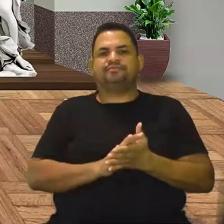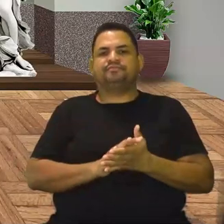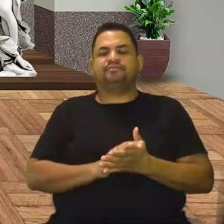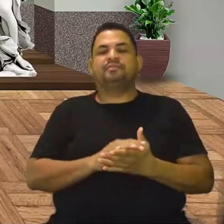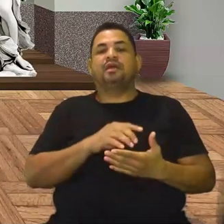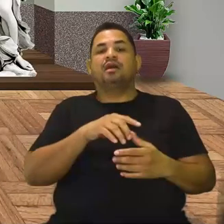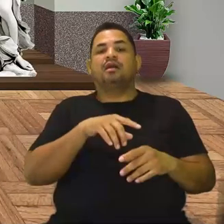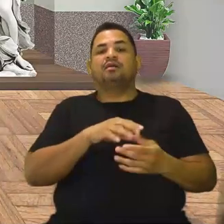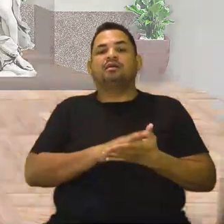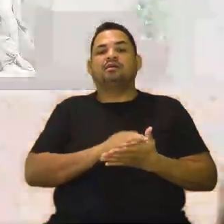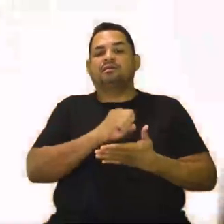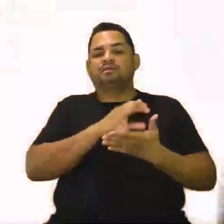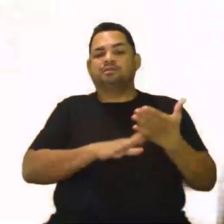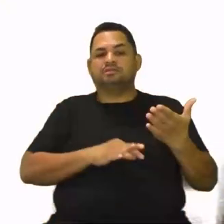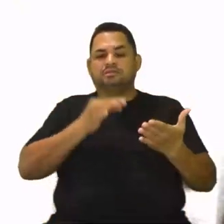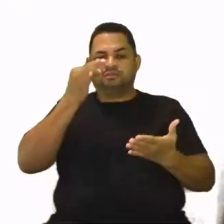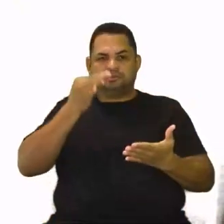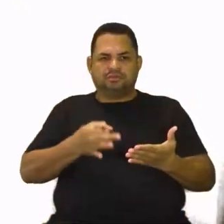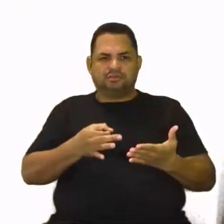aí é